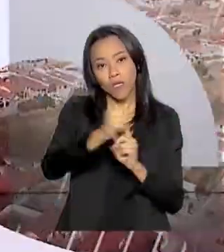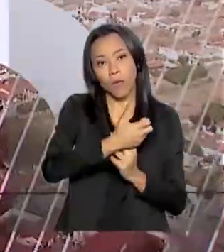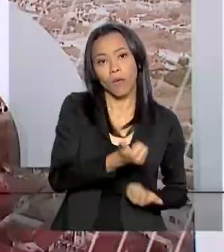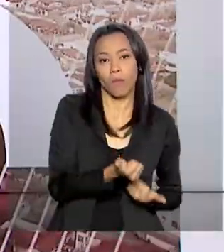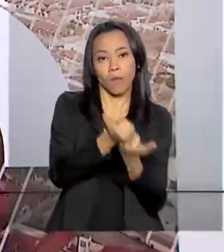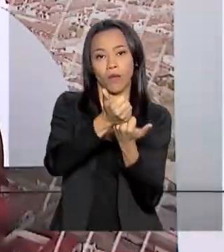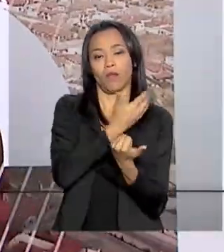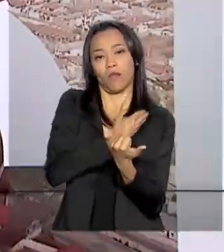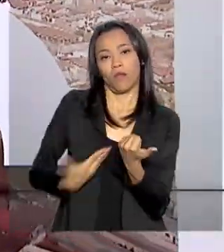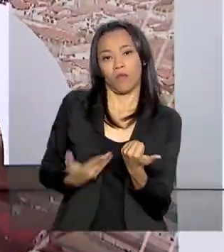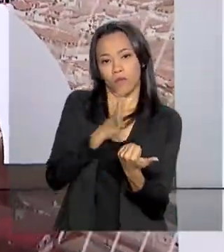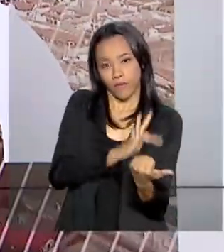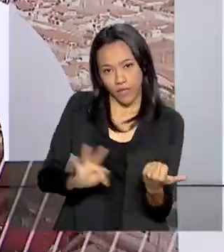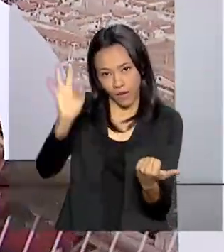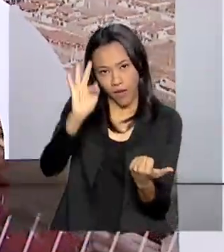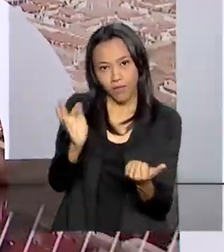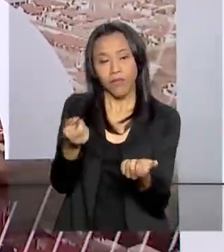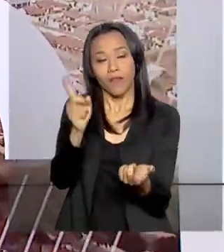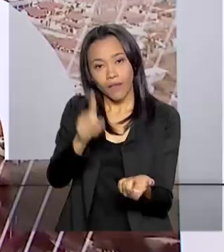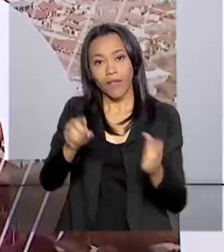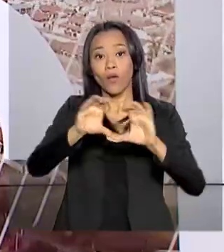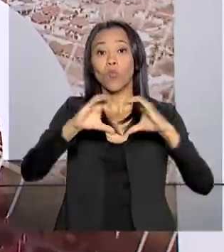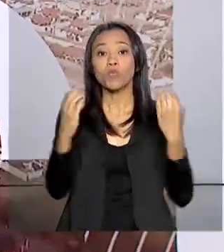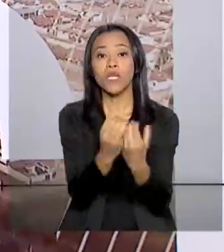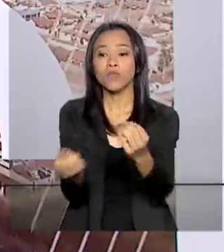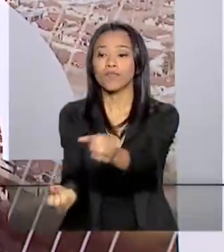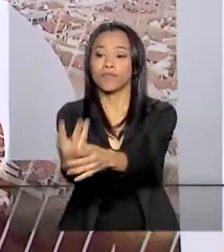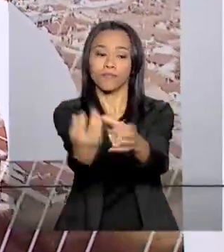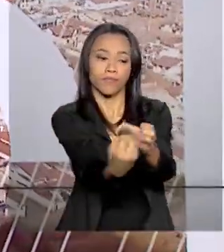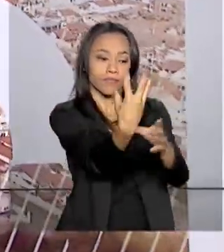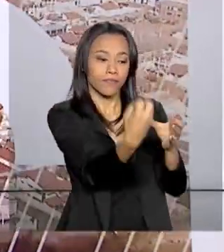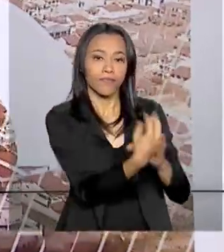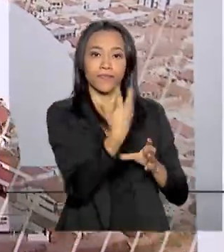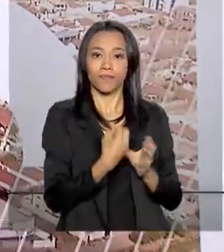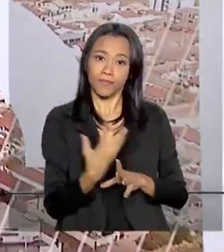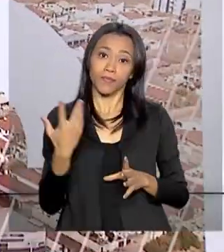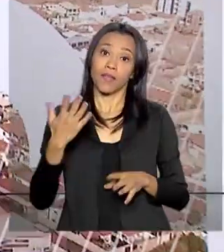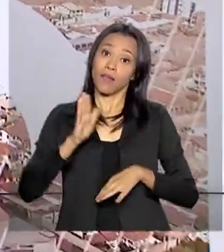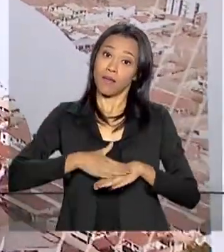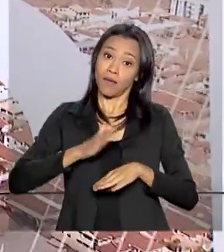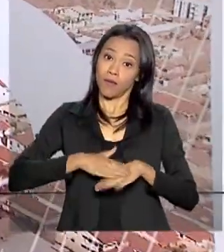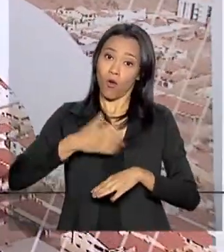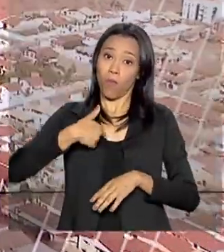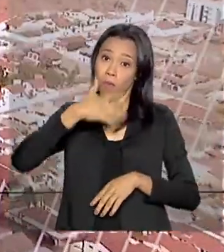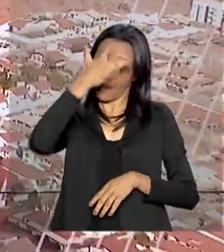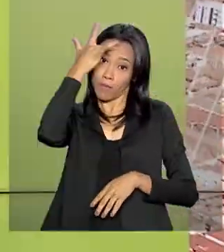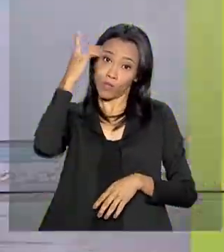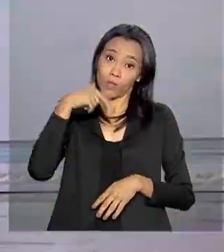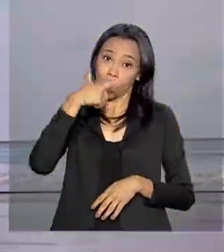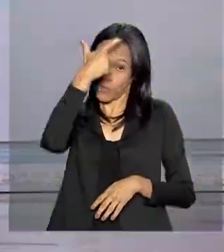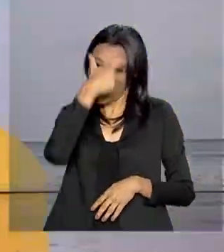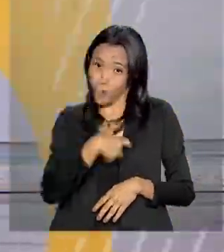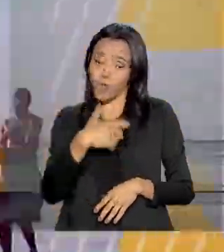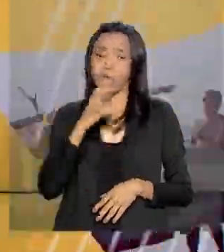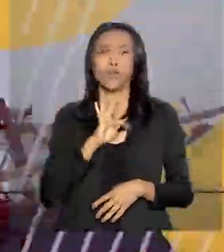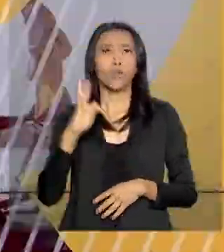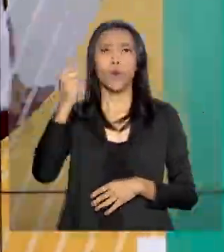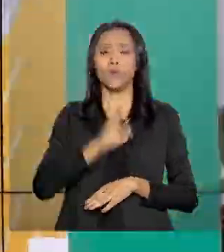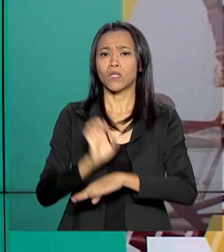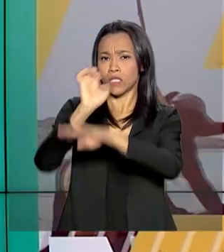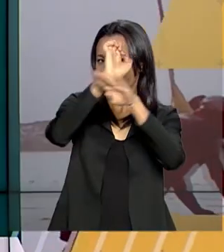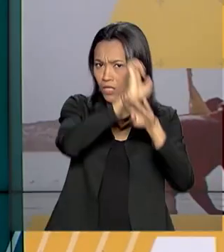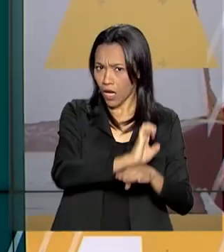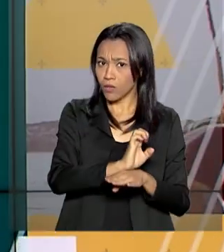federal e implementados nas comunidades por grupos, entidades ou pelo próprio artista. Além de todos os estados brasileiros,